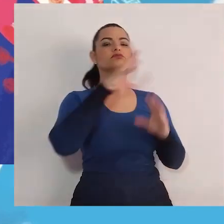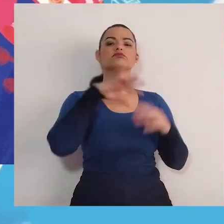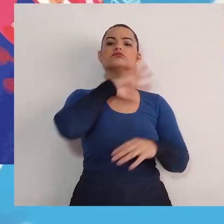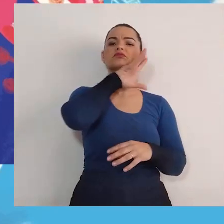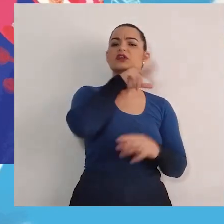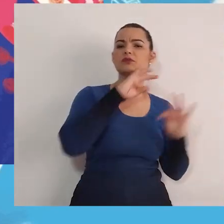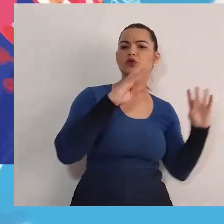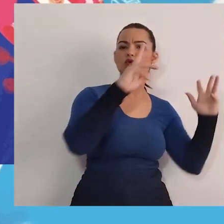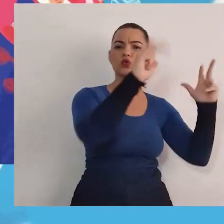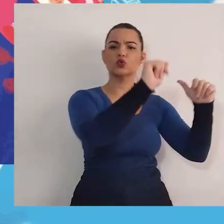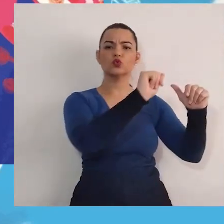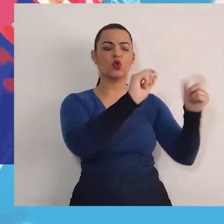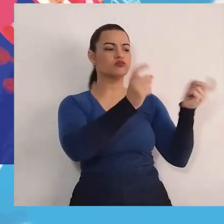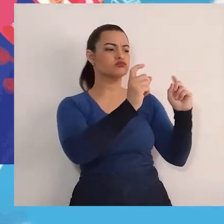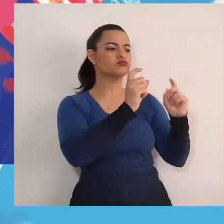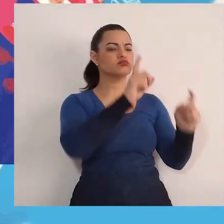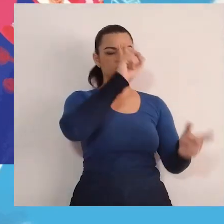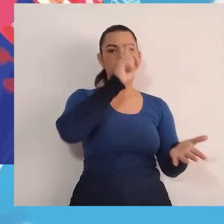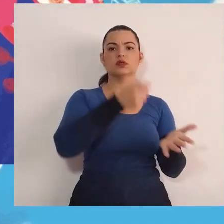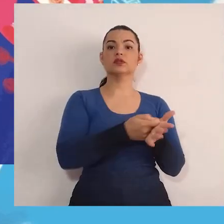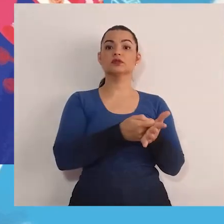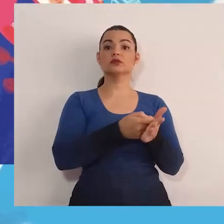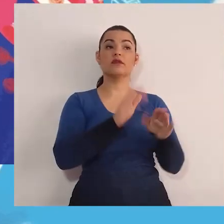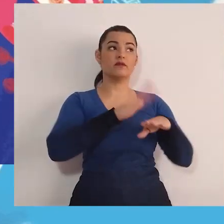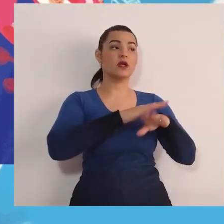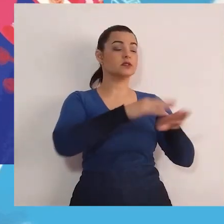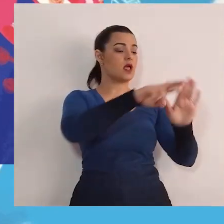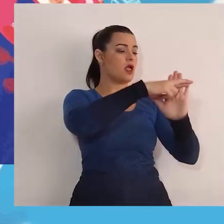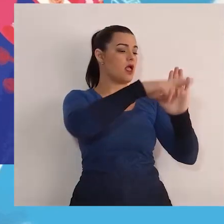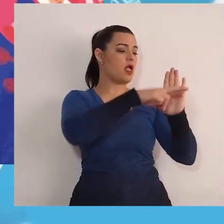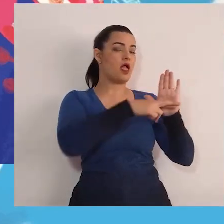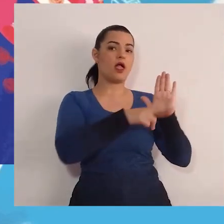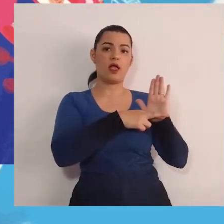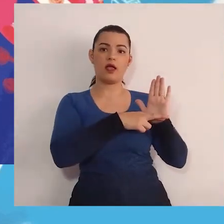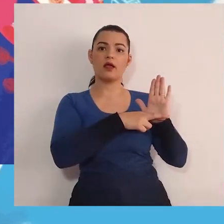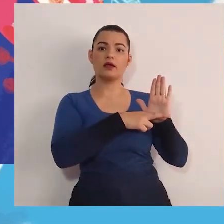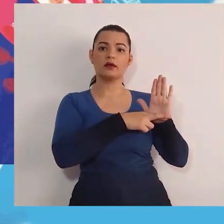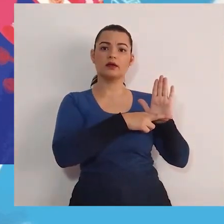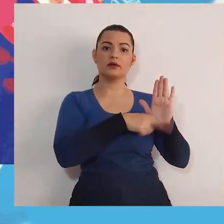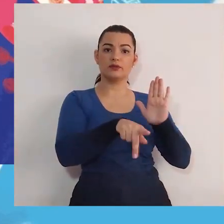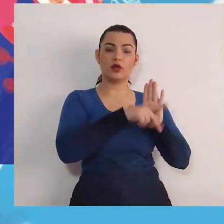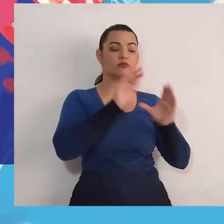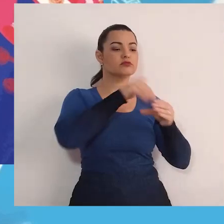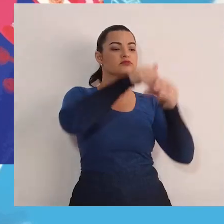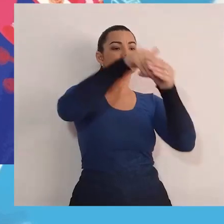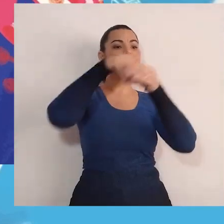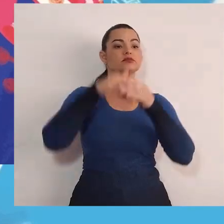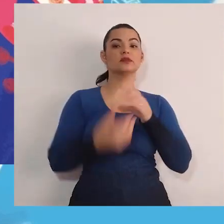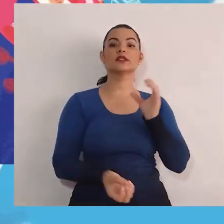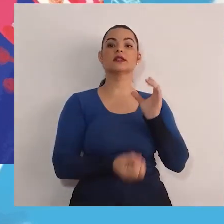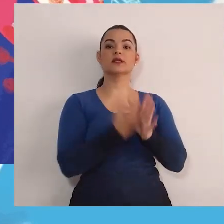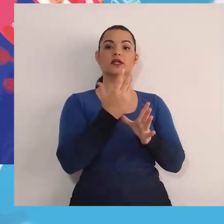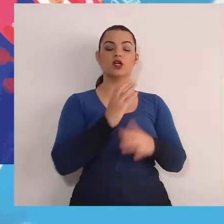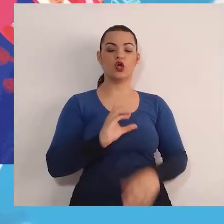floresta. Eles fizeram as regras da eleição, Criada pelo Comitê Eleitoral dos